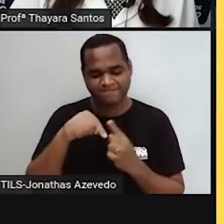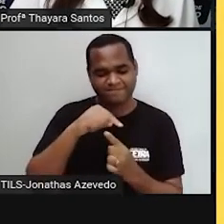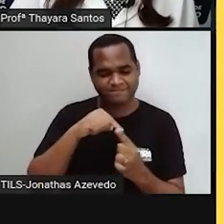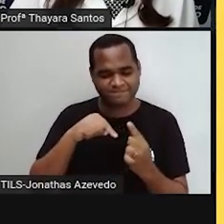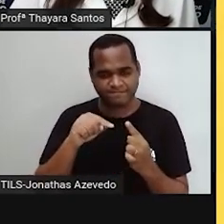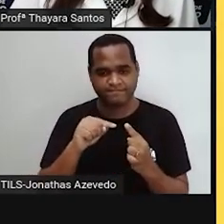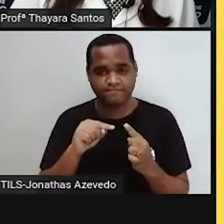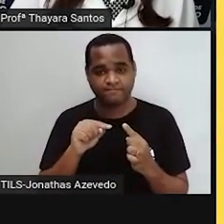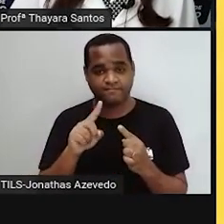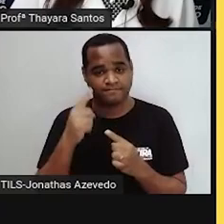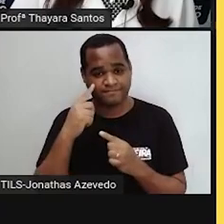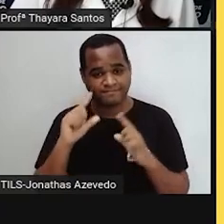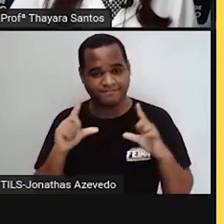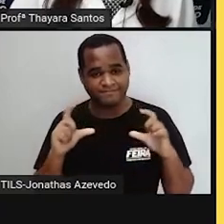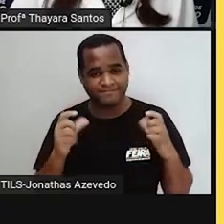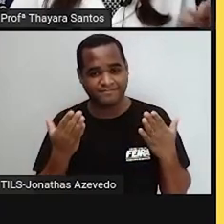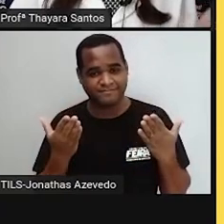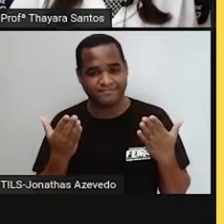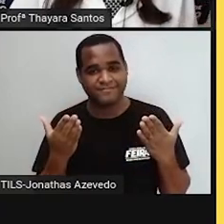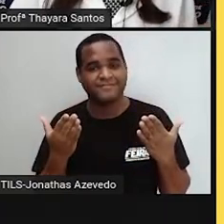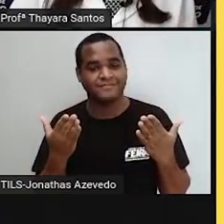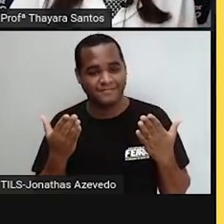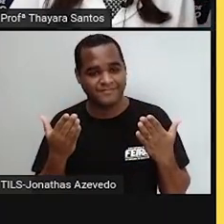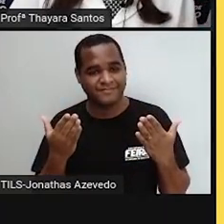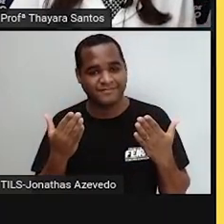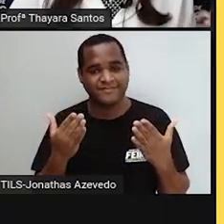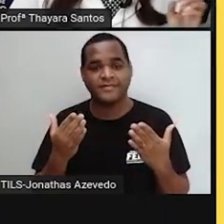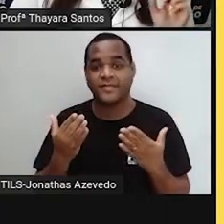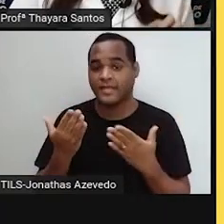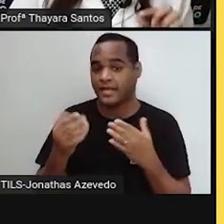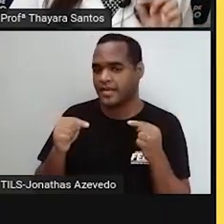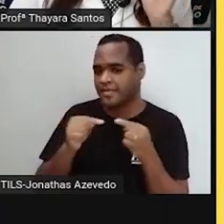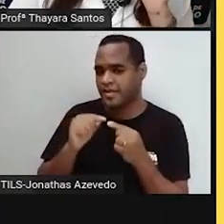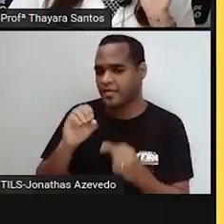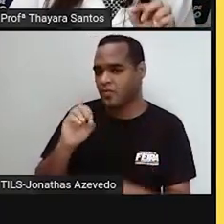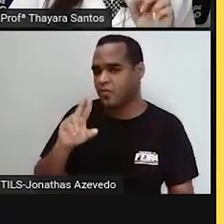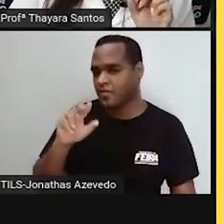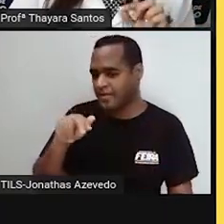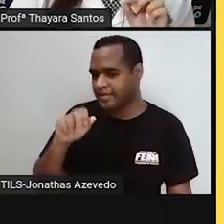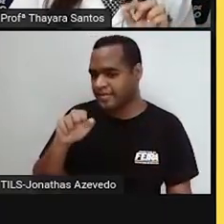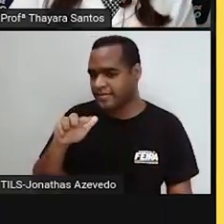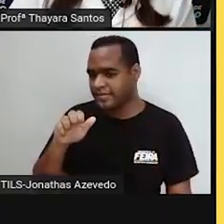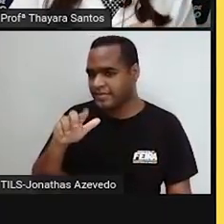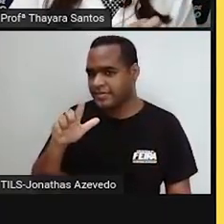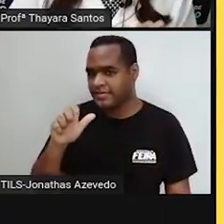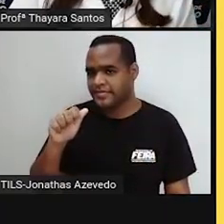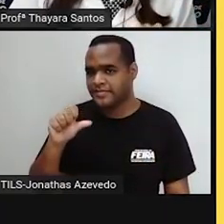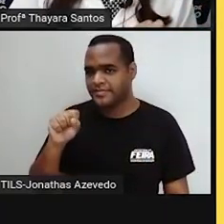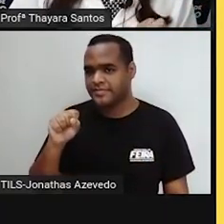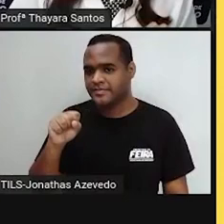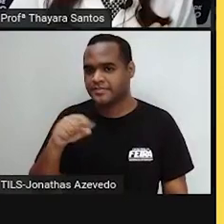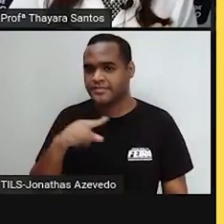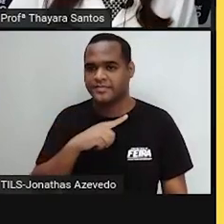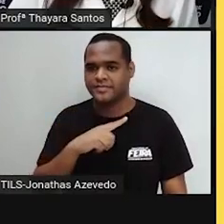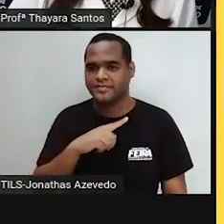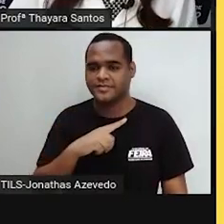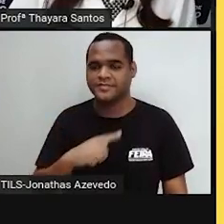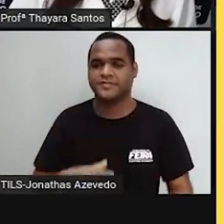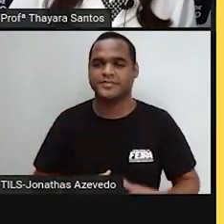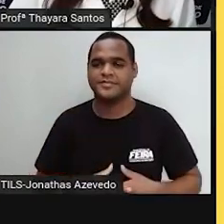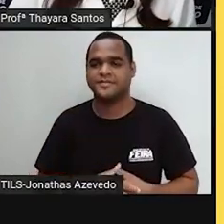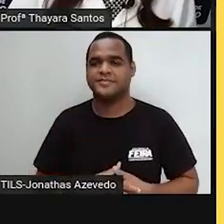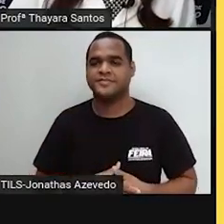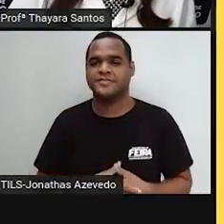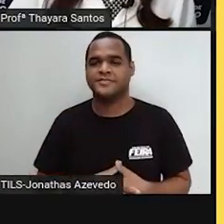Então, essas aqui são as organelas citoplasmáticas. A gente vai estudar cada uma dessas aqui. A gente tem o